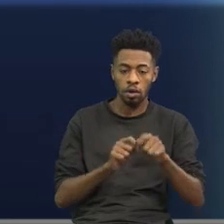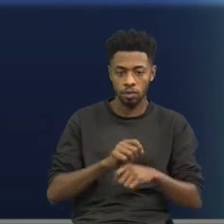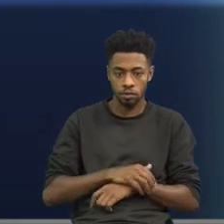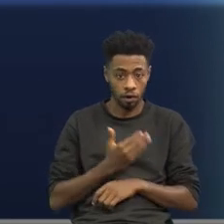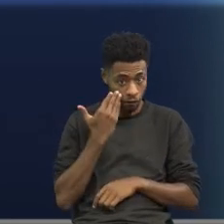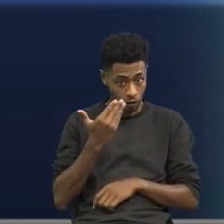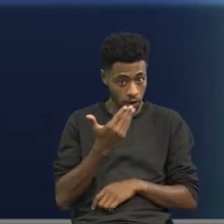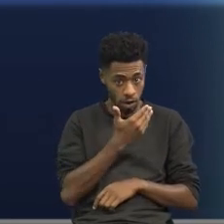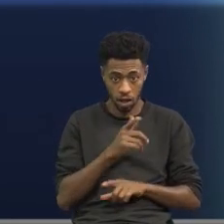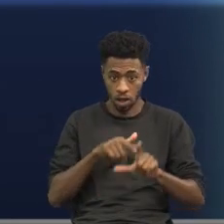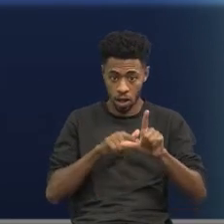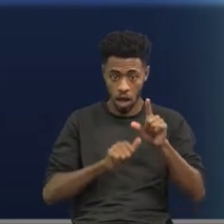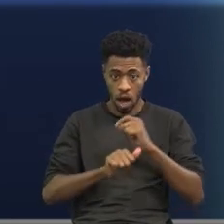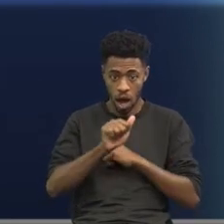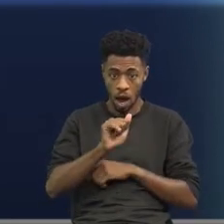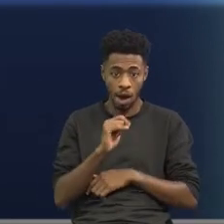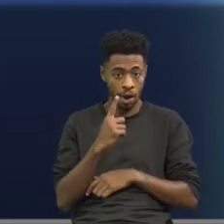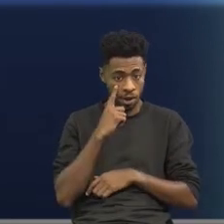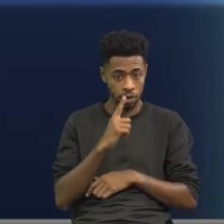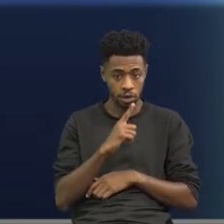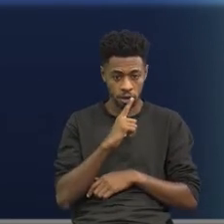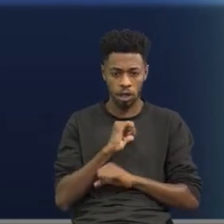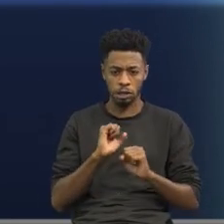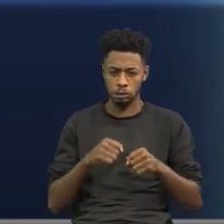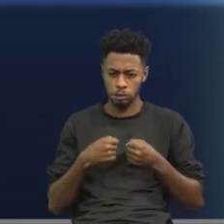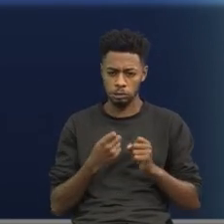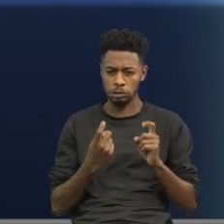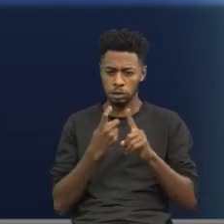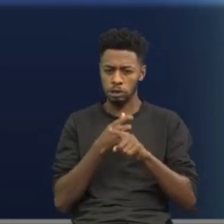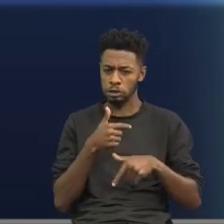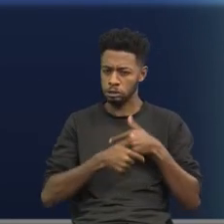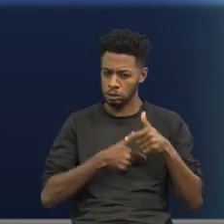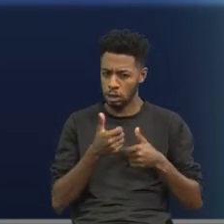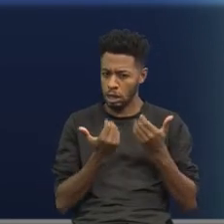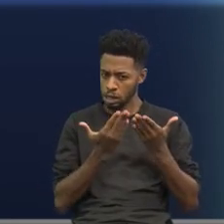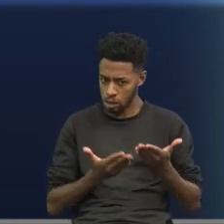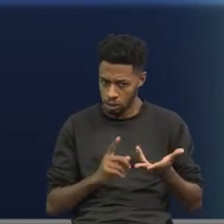Dá uma olhadinha na letra A. Deu-lhe muito trabalho aquilo.